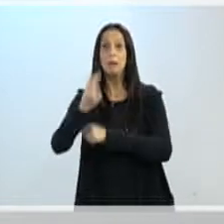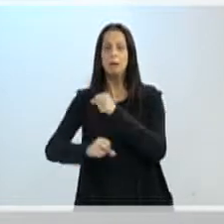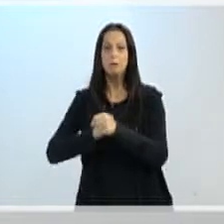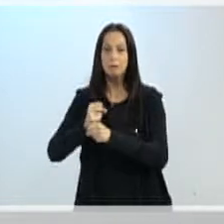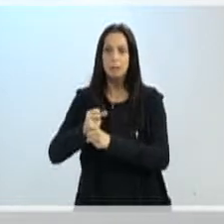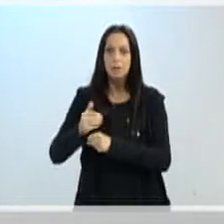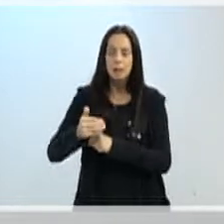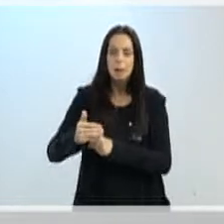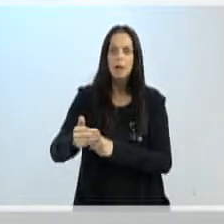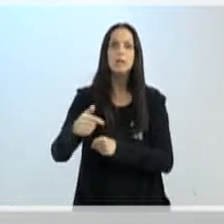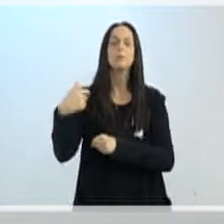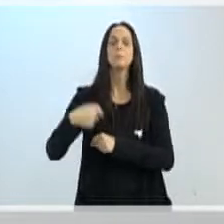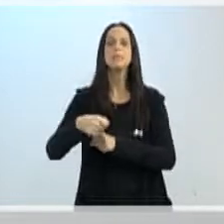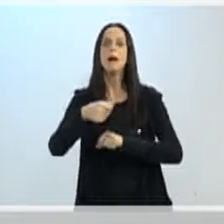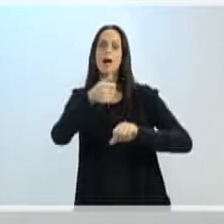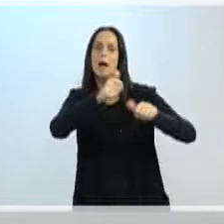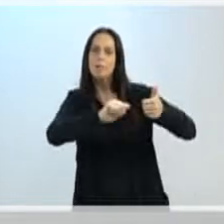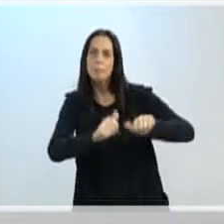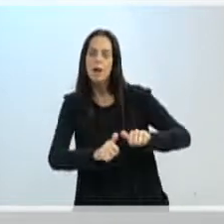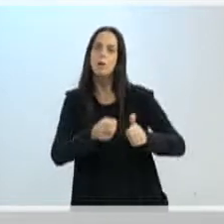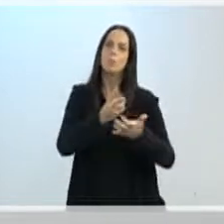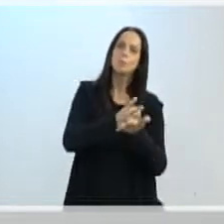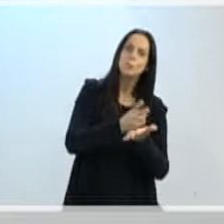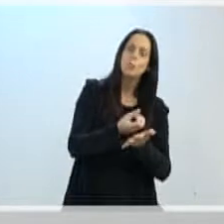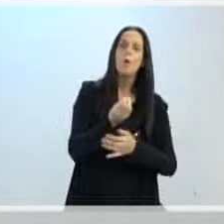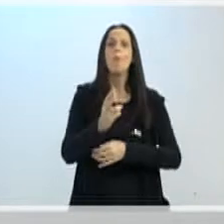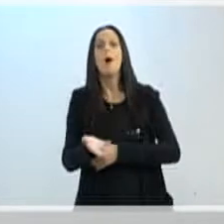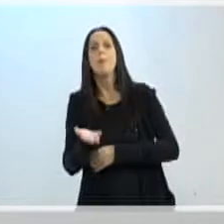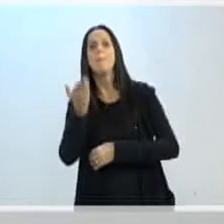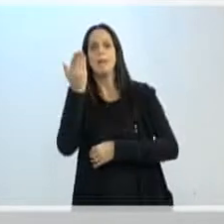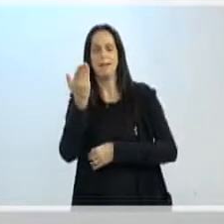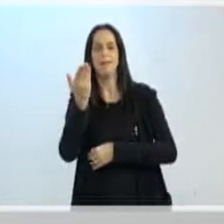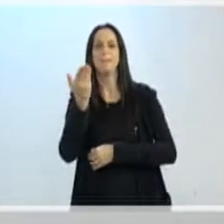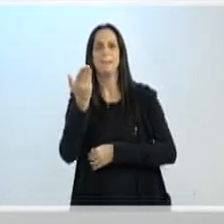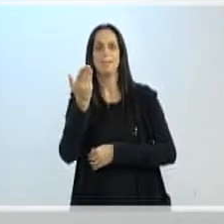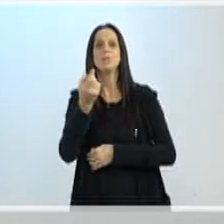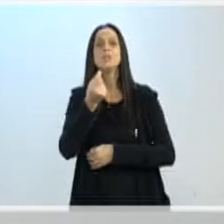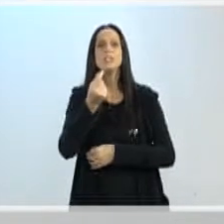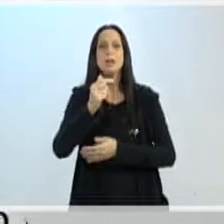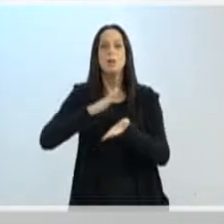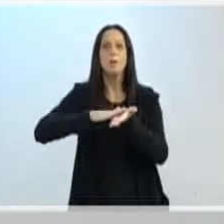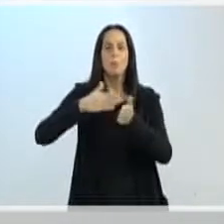início do contrato até esse momento que seria julho do ano passado.